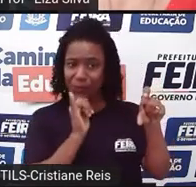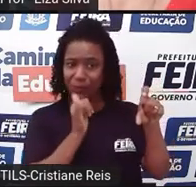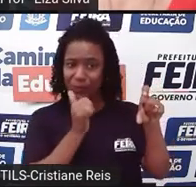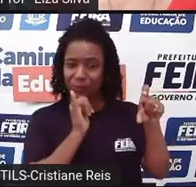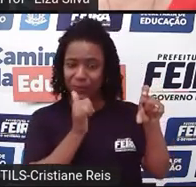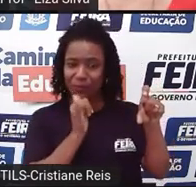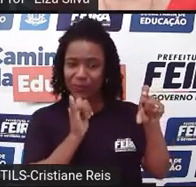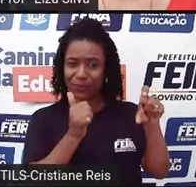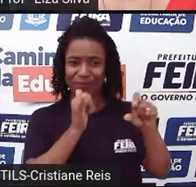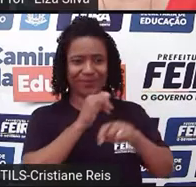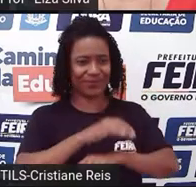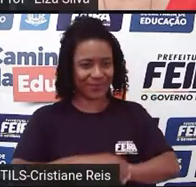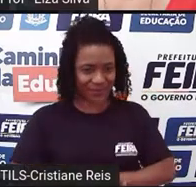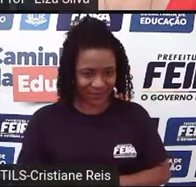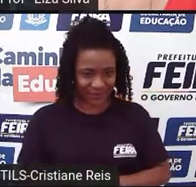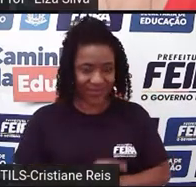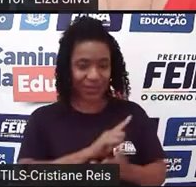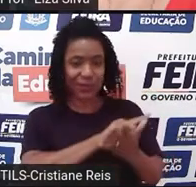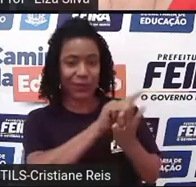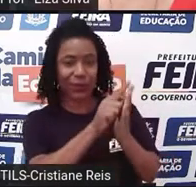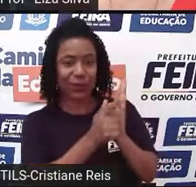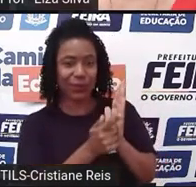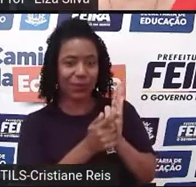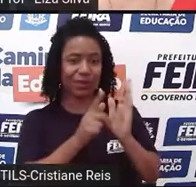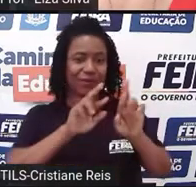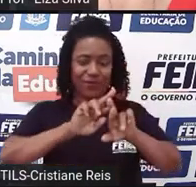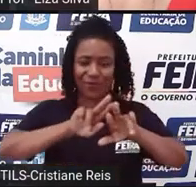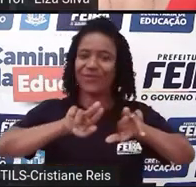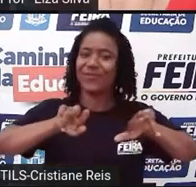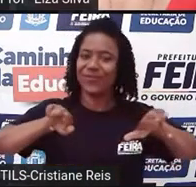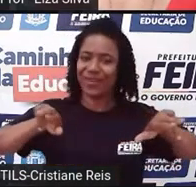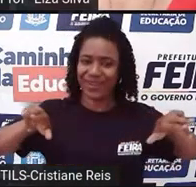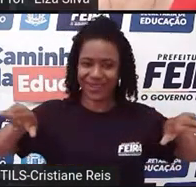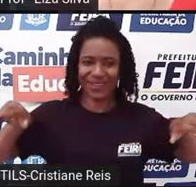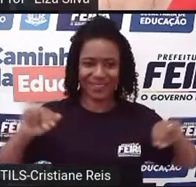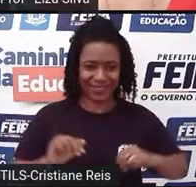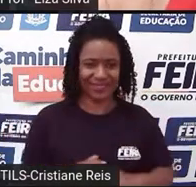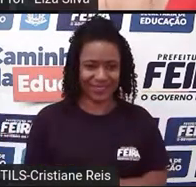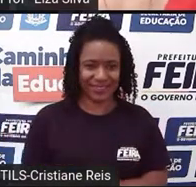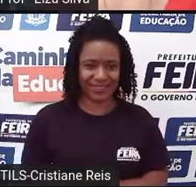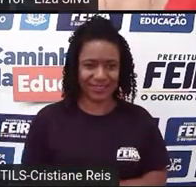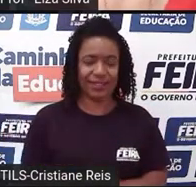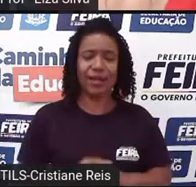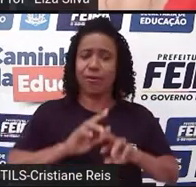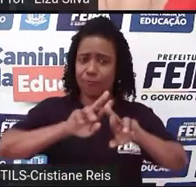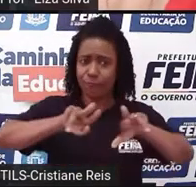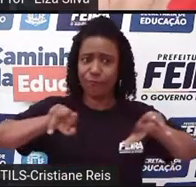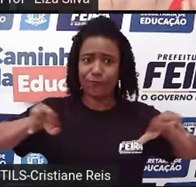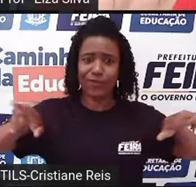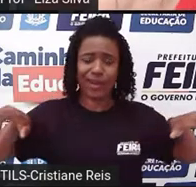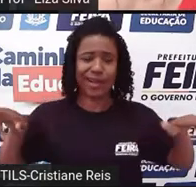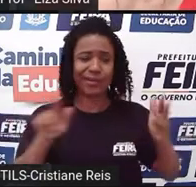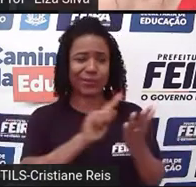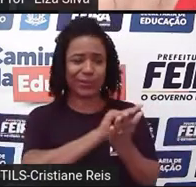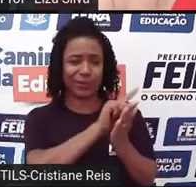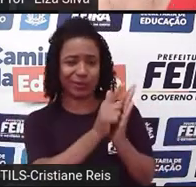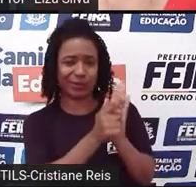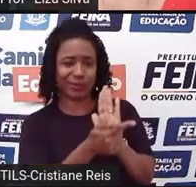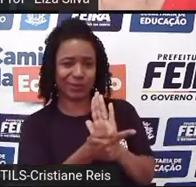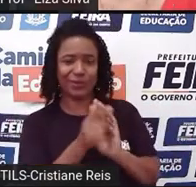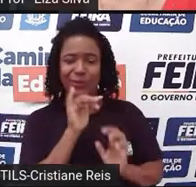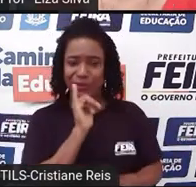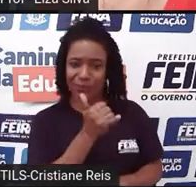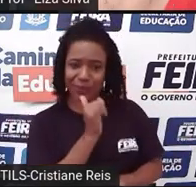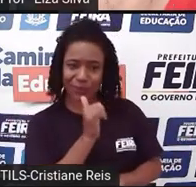tipos de narrativas que nós temos. Alguns tipos de narrativas que nós já conhecemos,